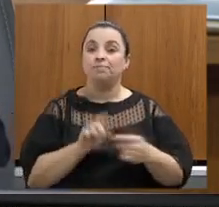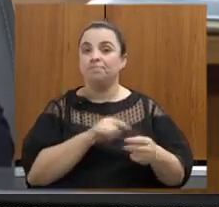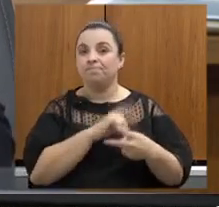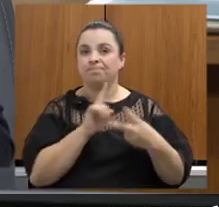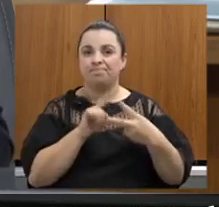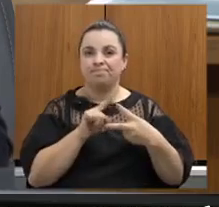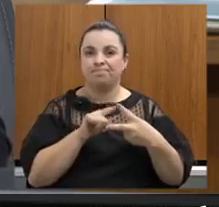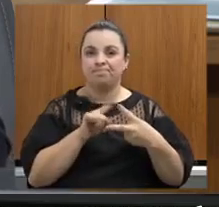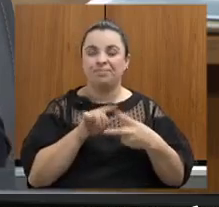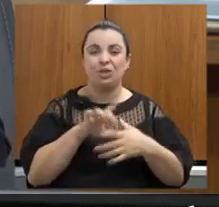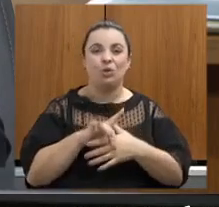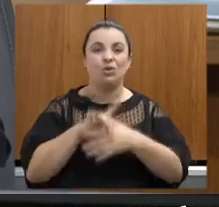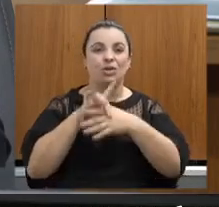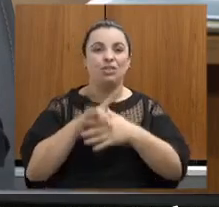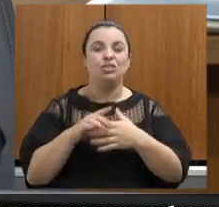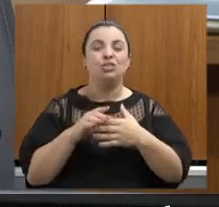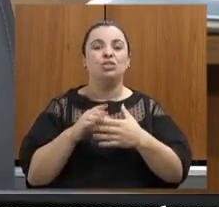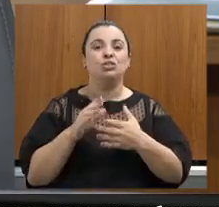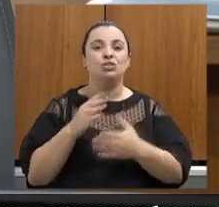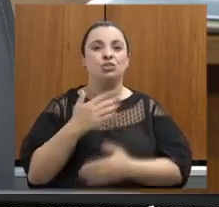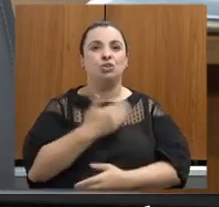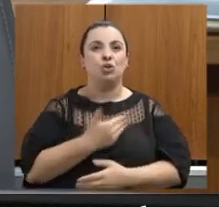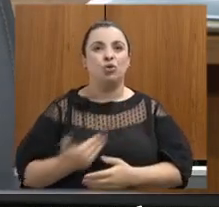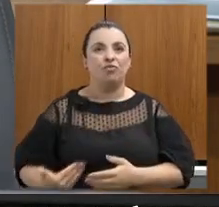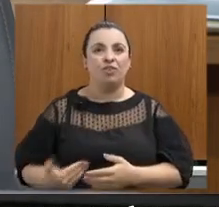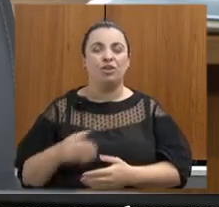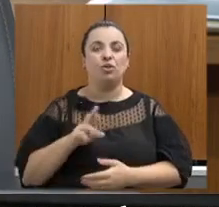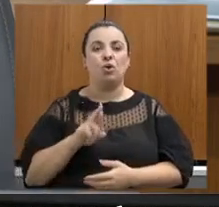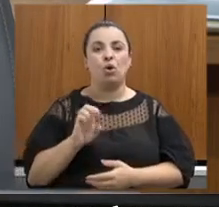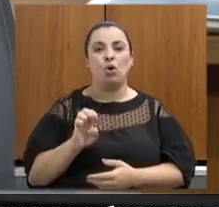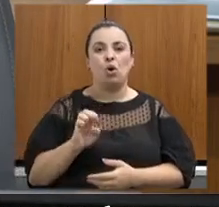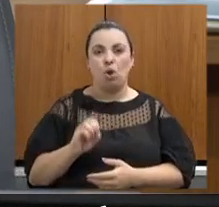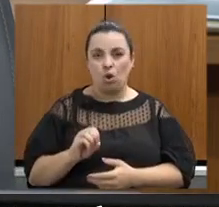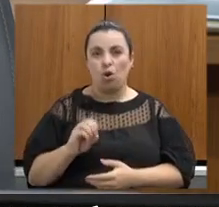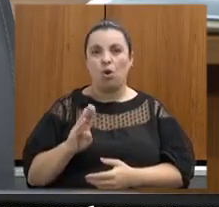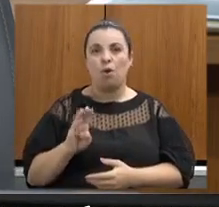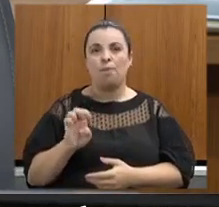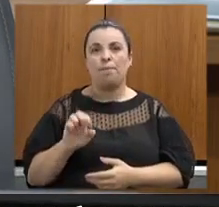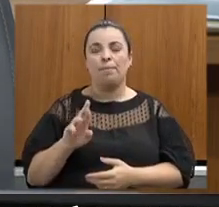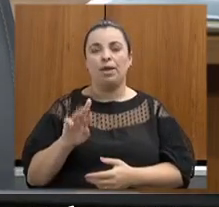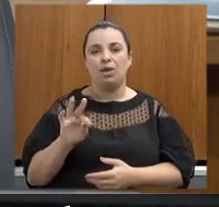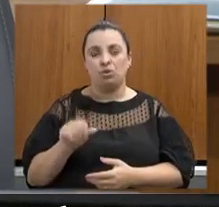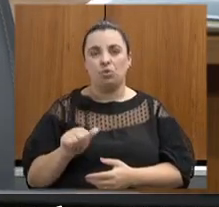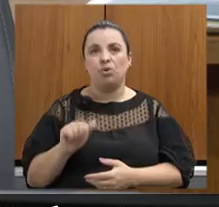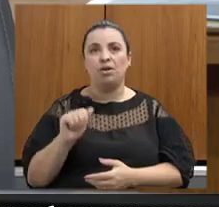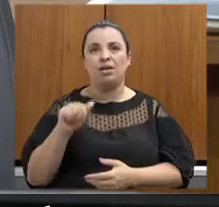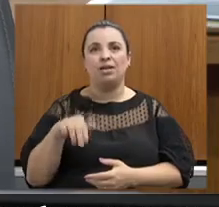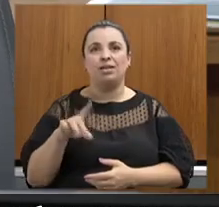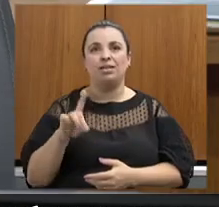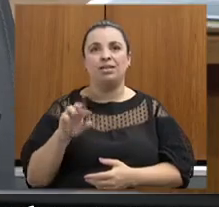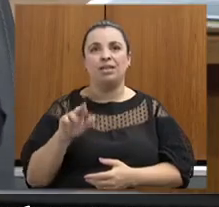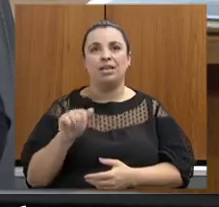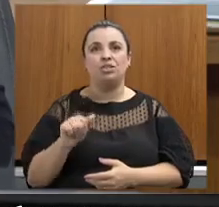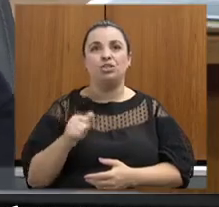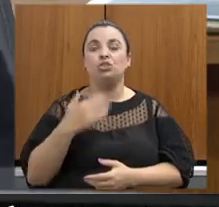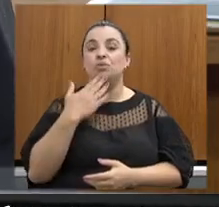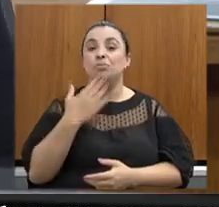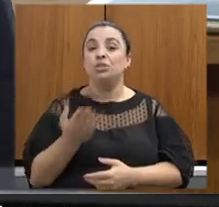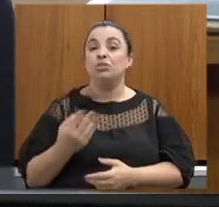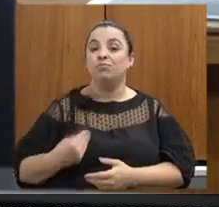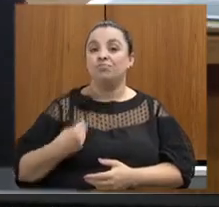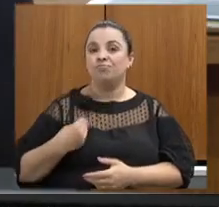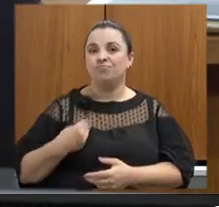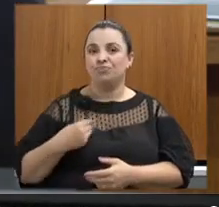nosso líder de governo Roberto Andrade pela brilhante iniciativa de pedir a retomada do nosso bloco e